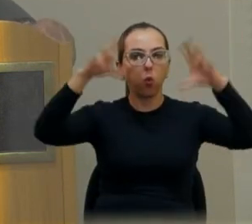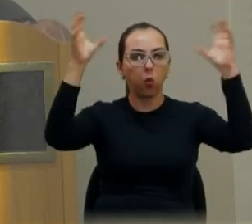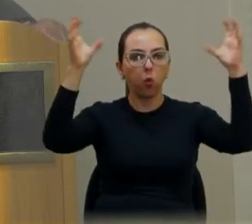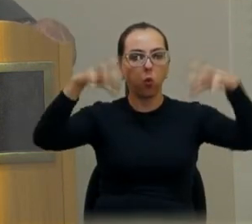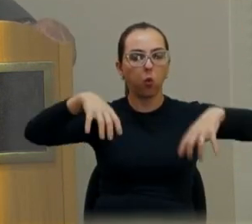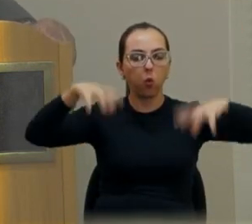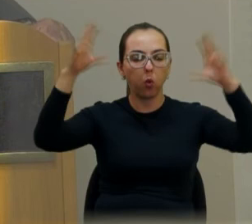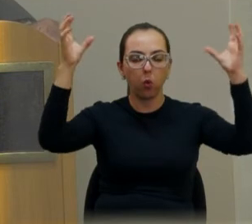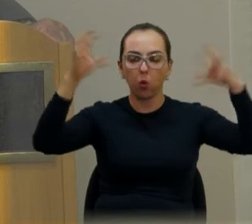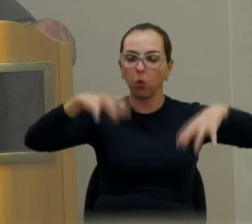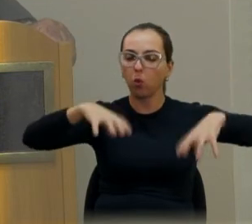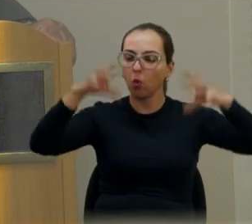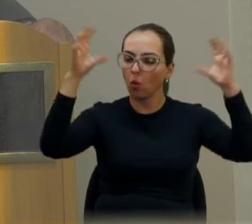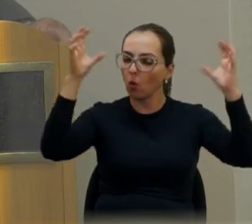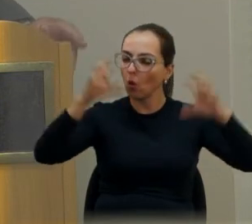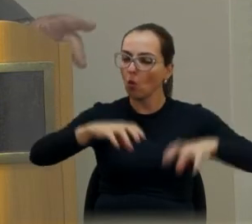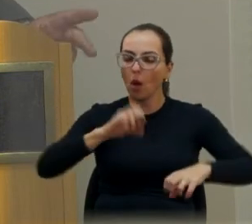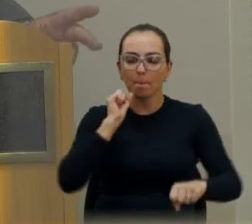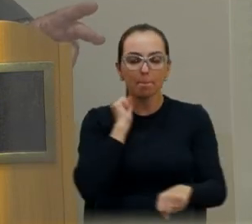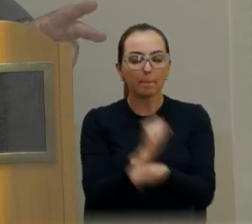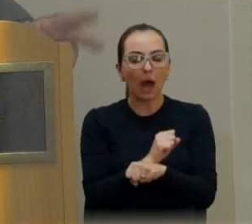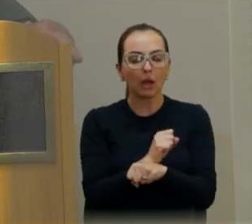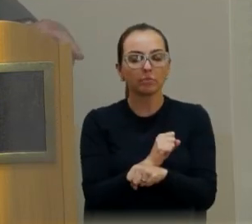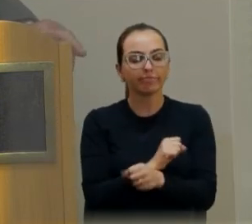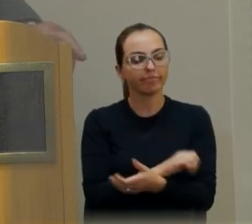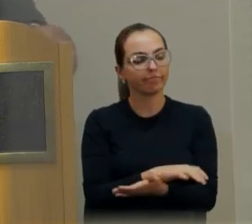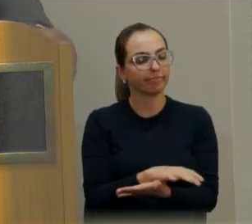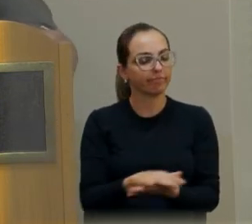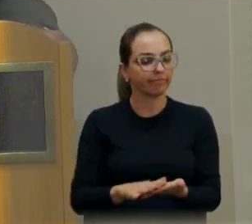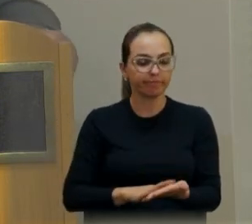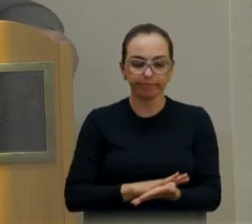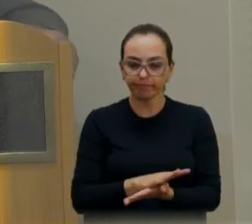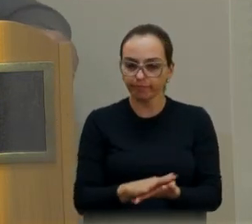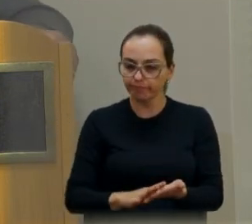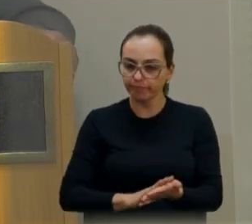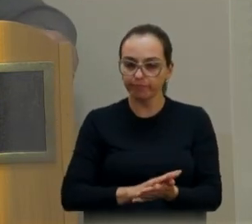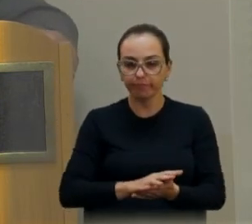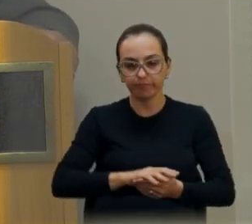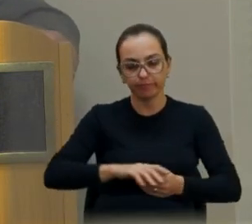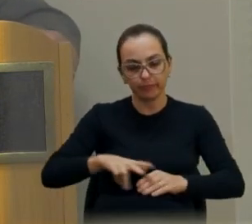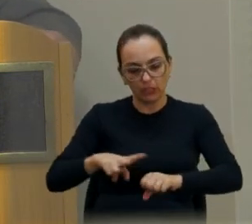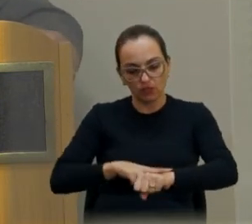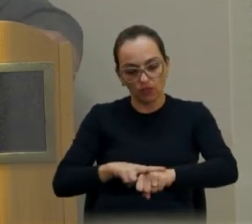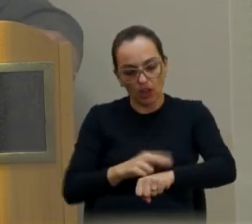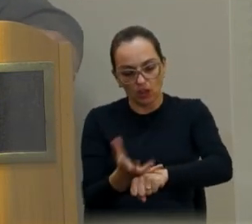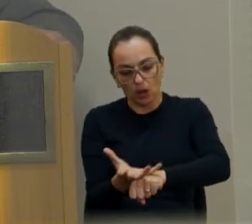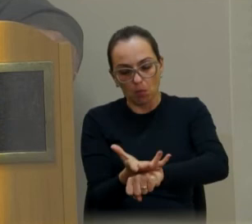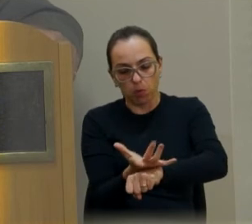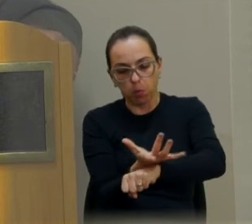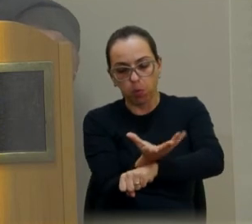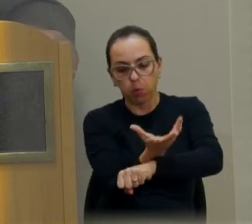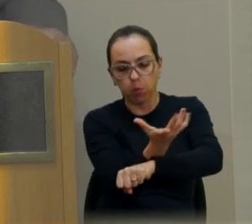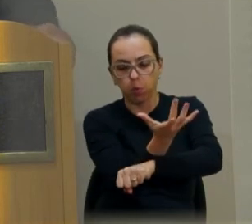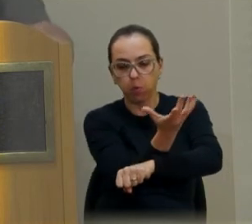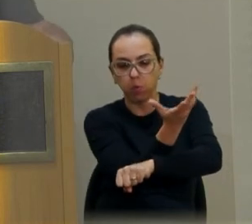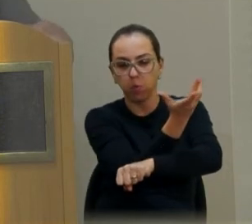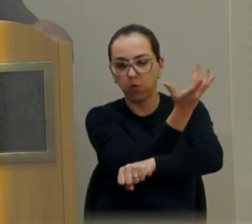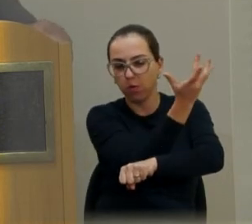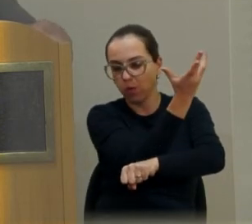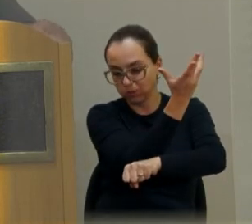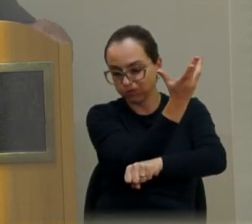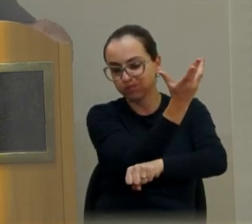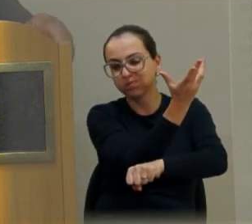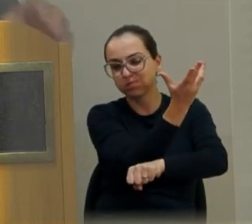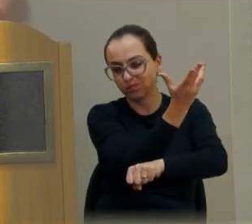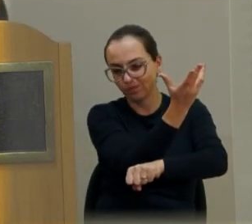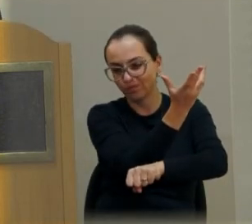de chover. O mato, nos canteiros centrais de nossa cidade, tem crescido demais.